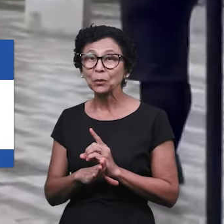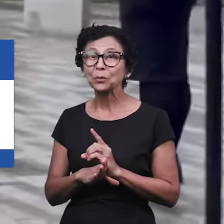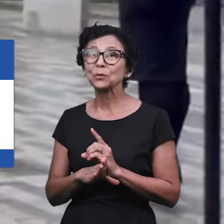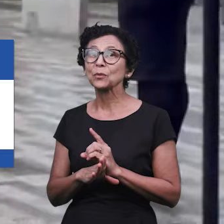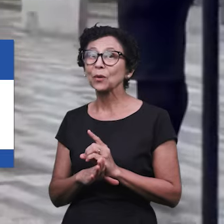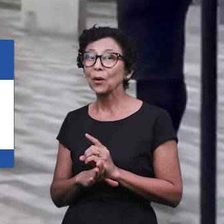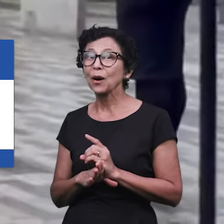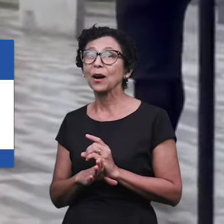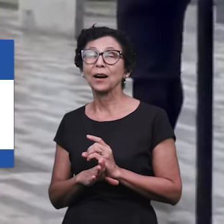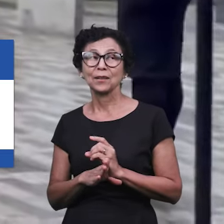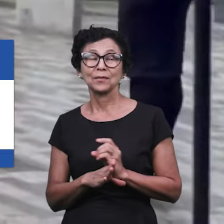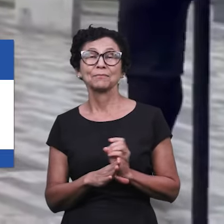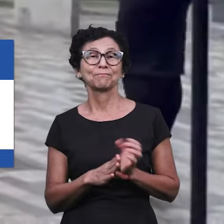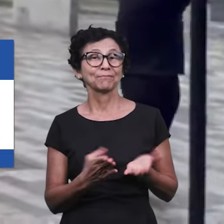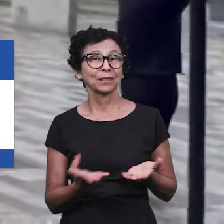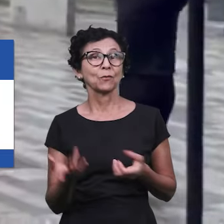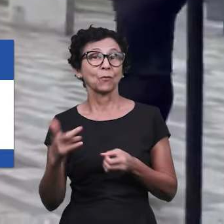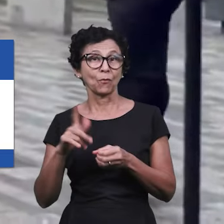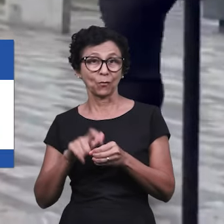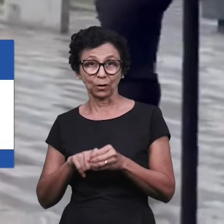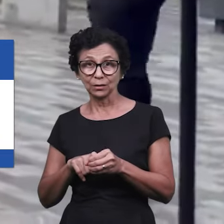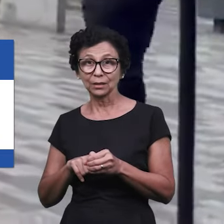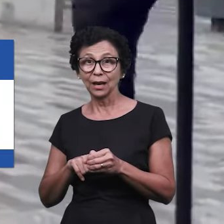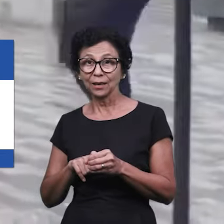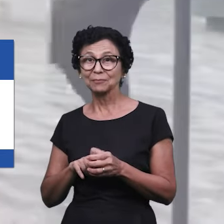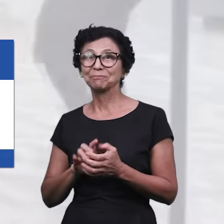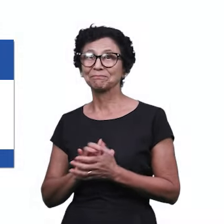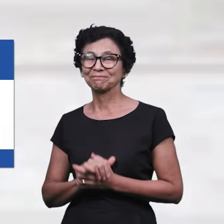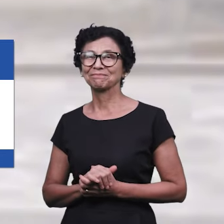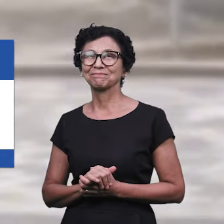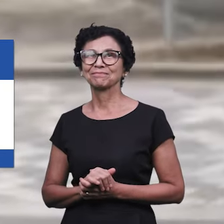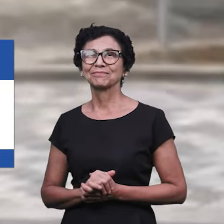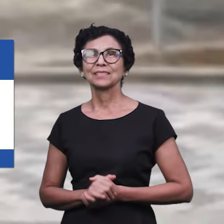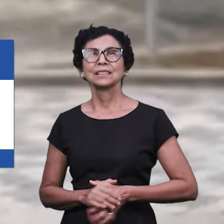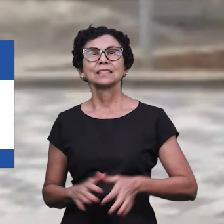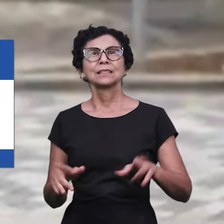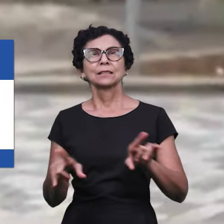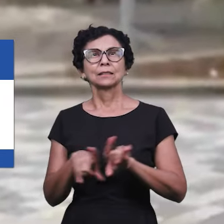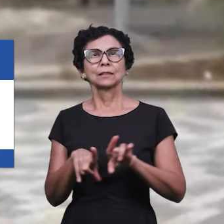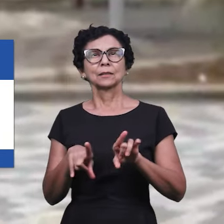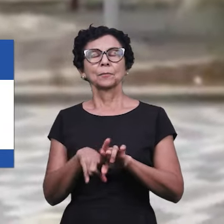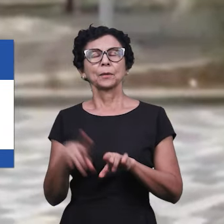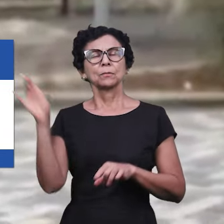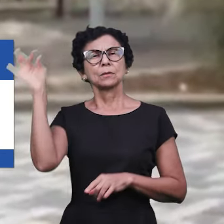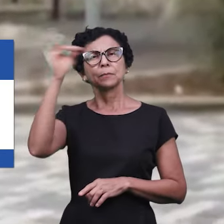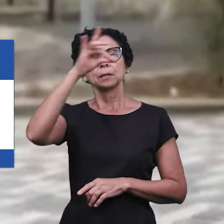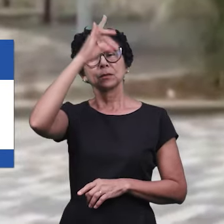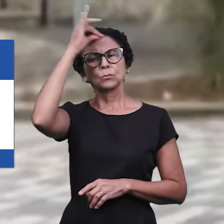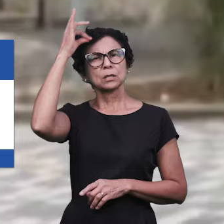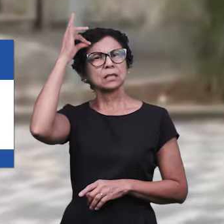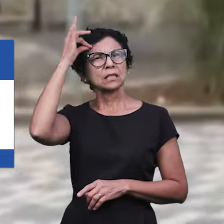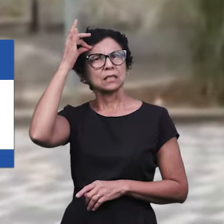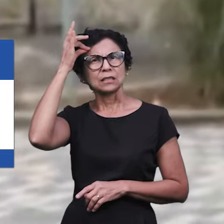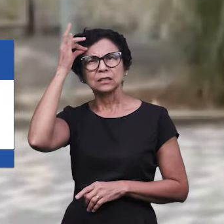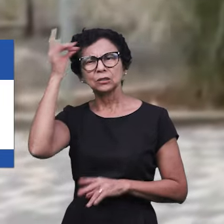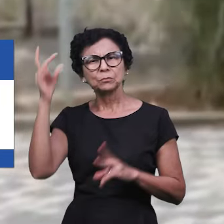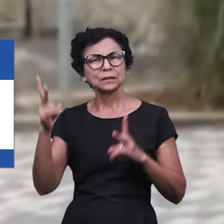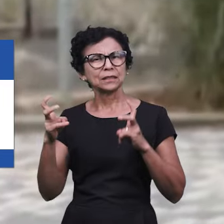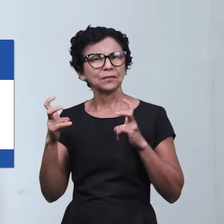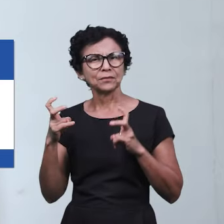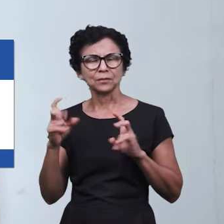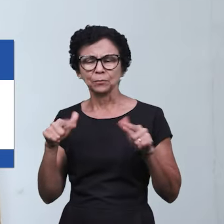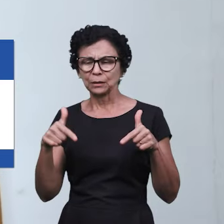retornar para o próximo. Durante todo o culto, foi notória a manifestação do Espírito Santo e os louvores e a